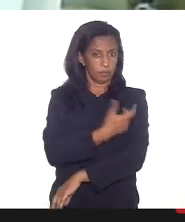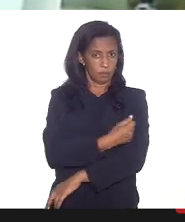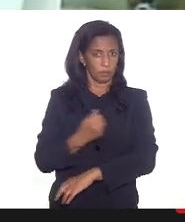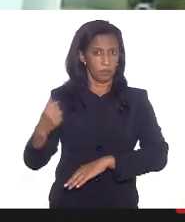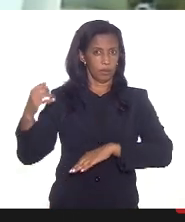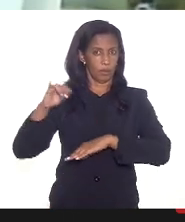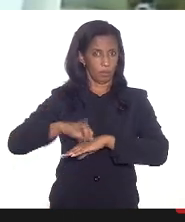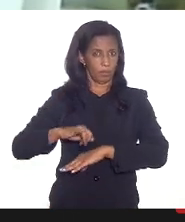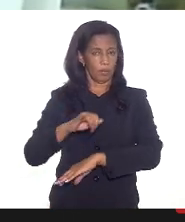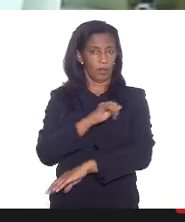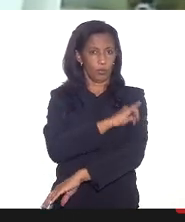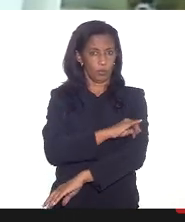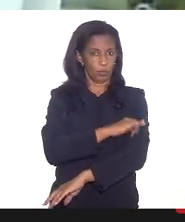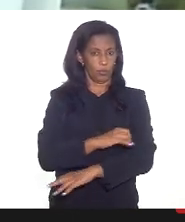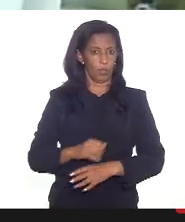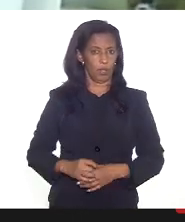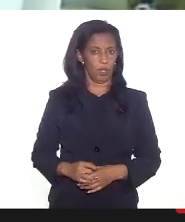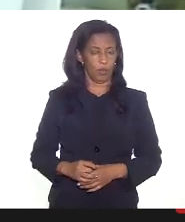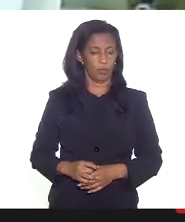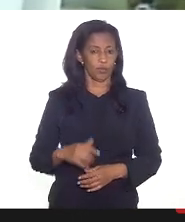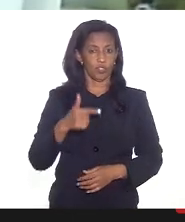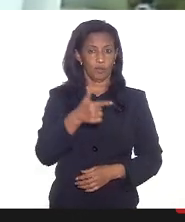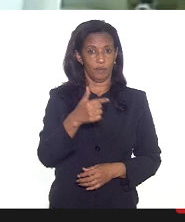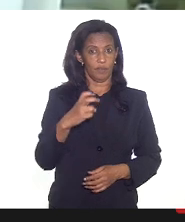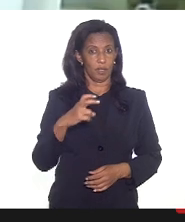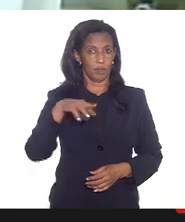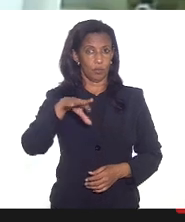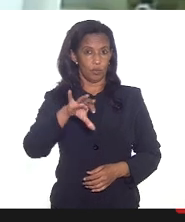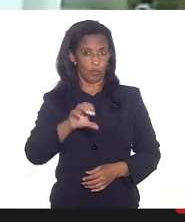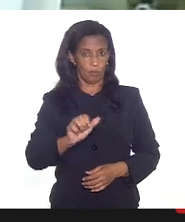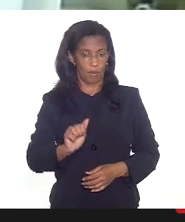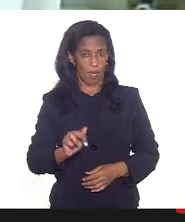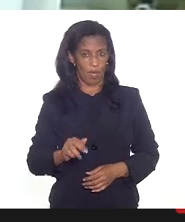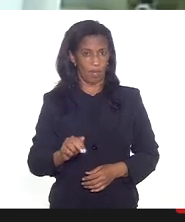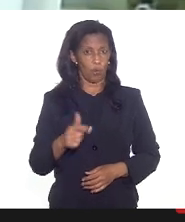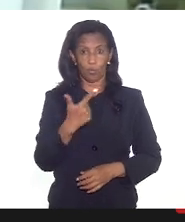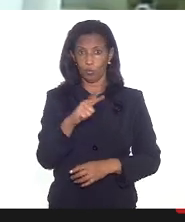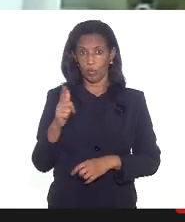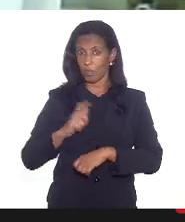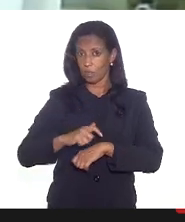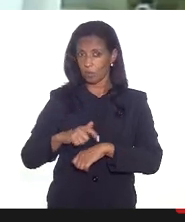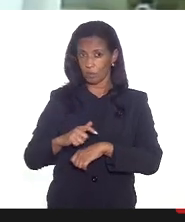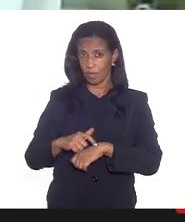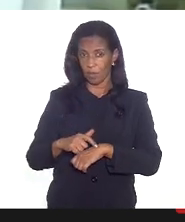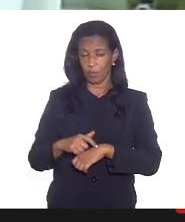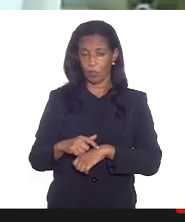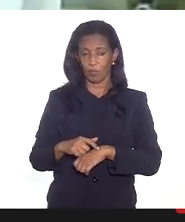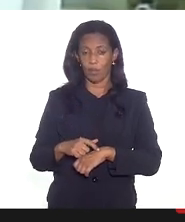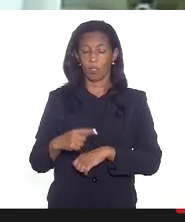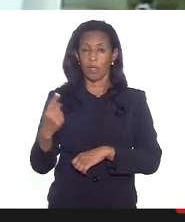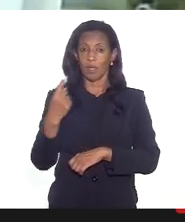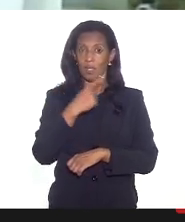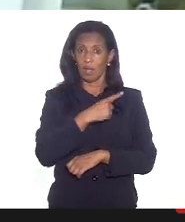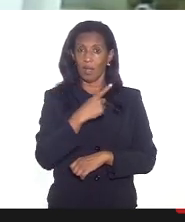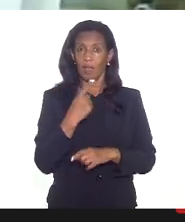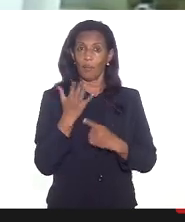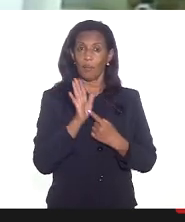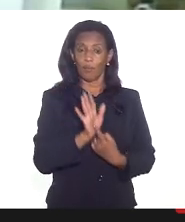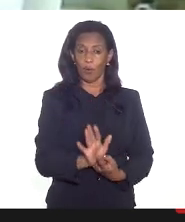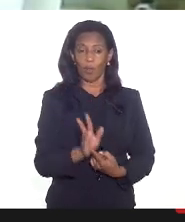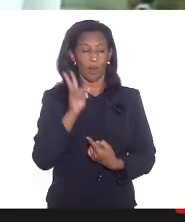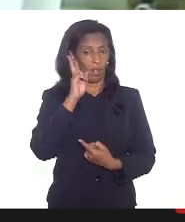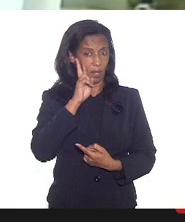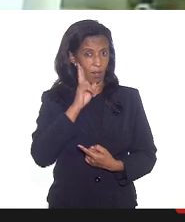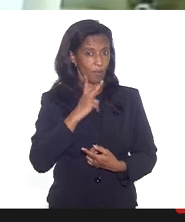Rio a última atualização é de maio 25 de maio veja não tem tanto tempo e lá atrás o termo que eu